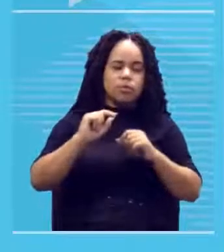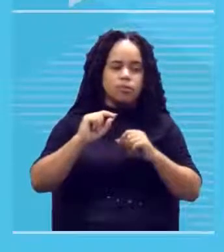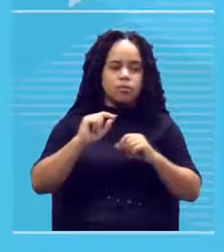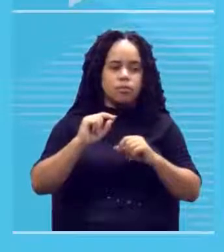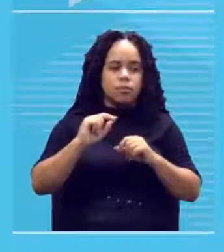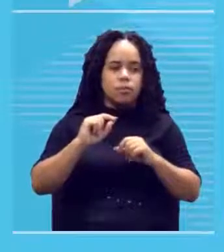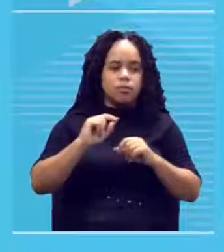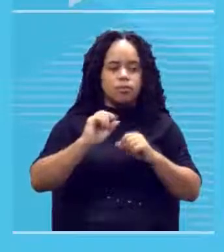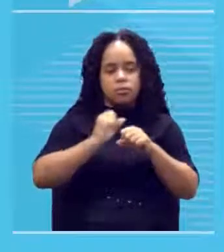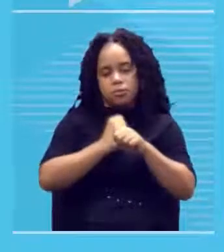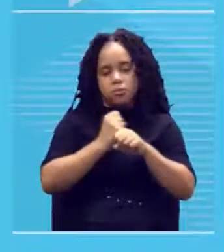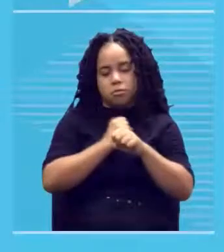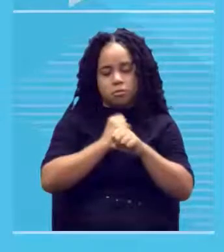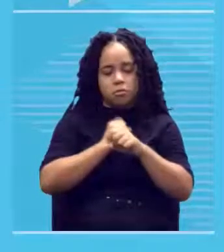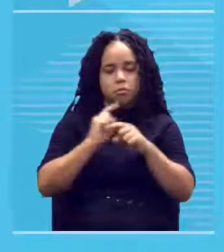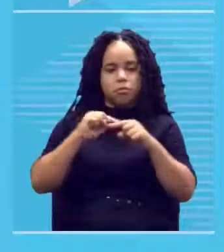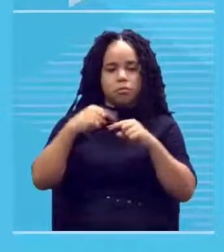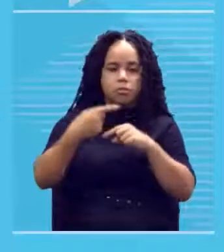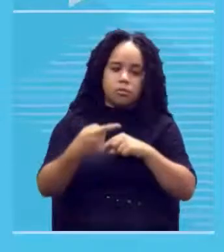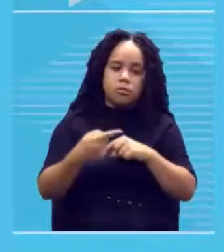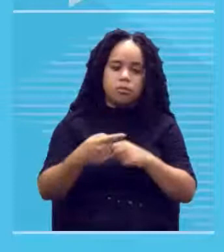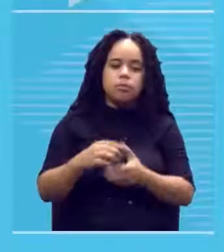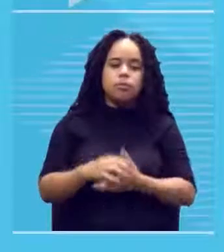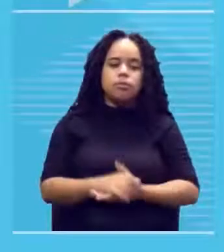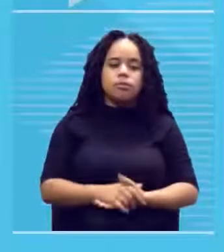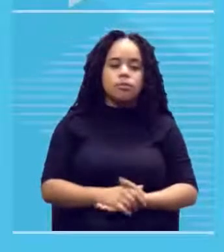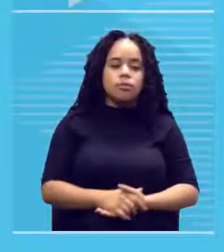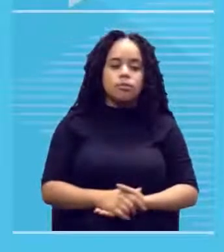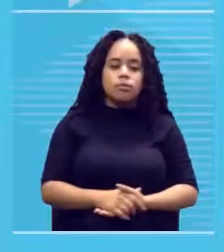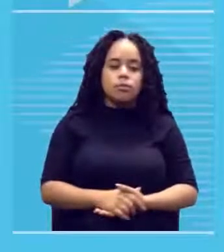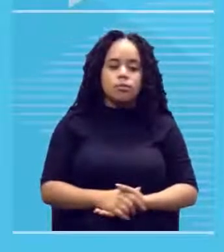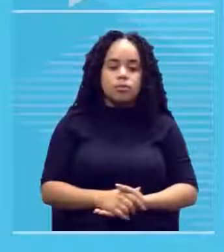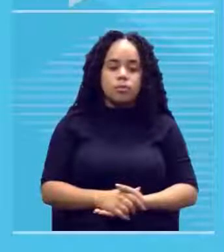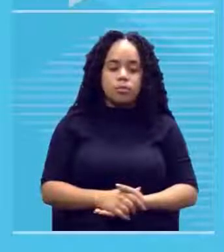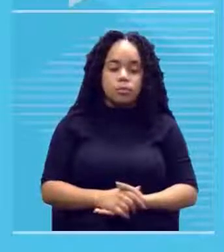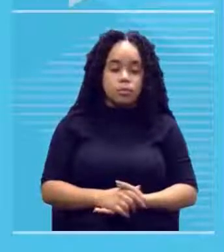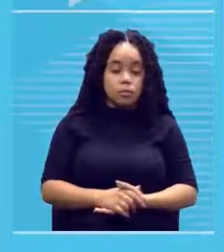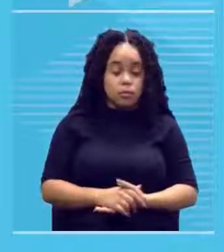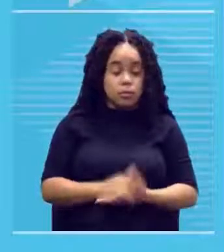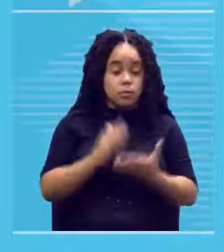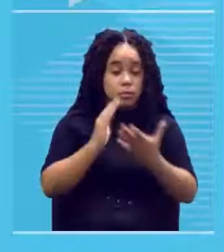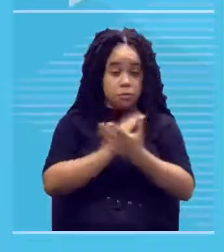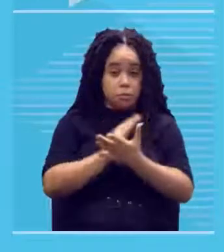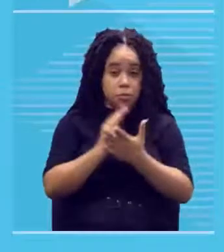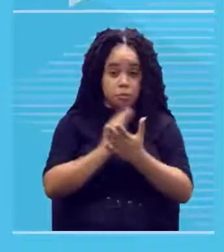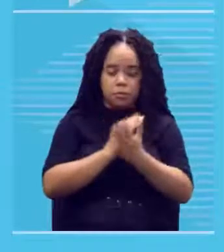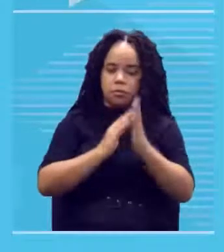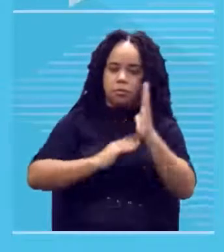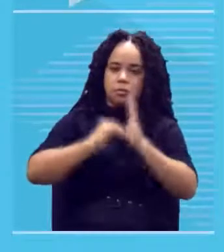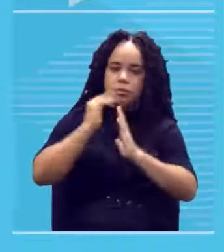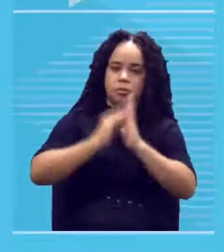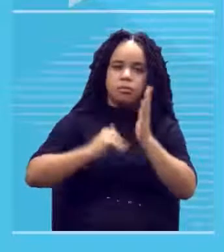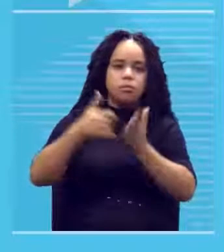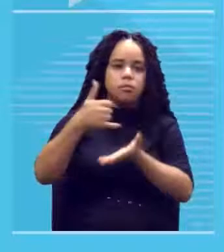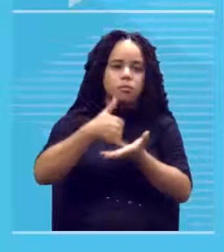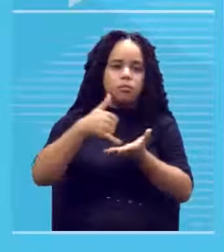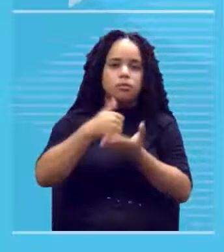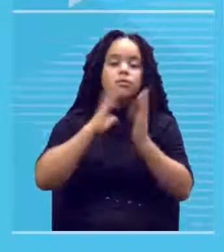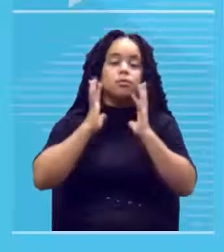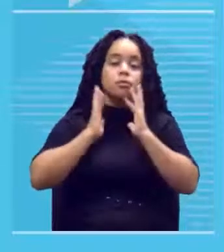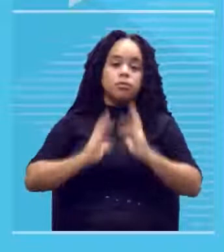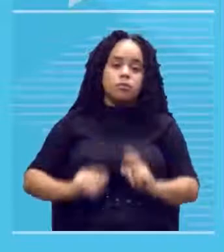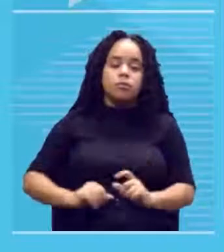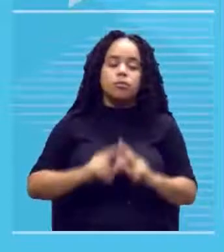anos depois ok algumas pinturas a óleo quando são limpas quando são